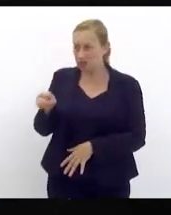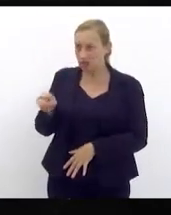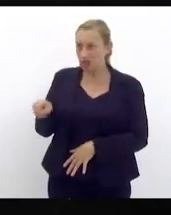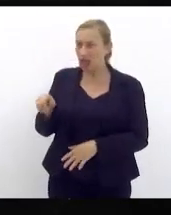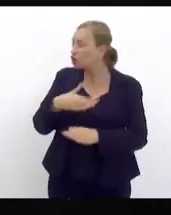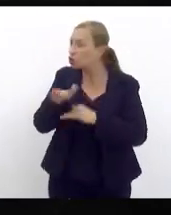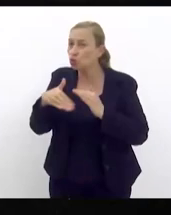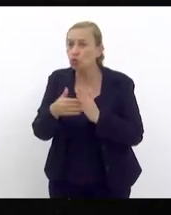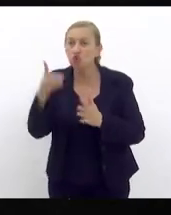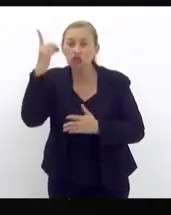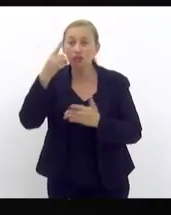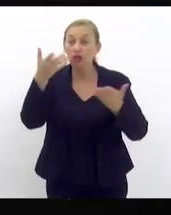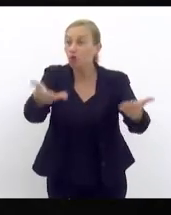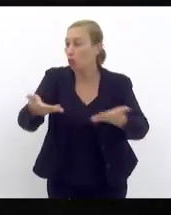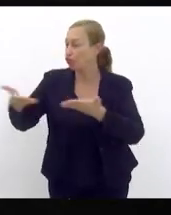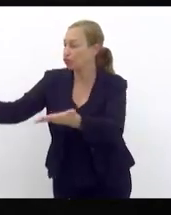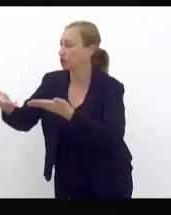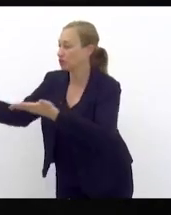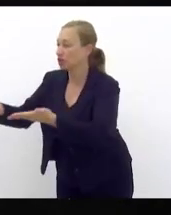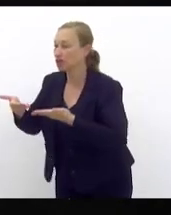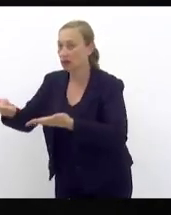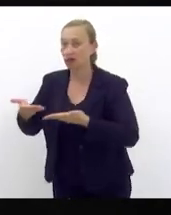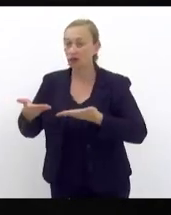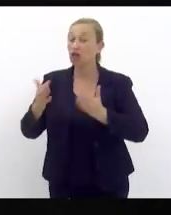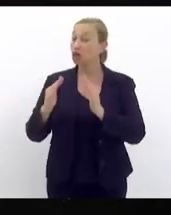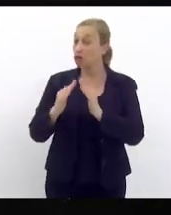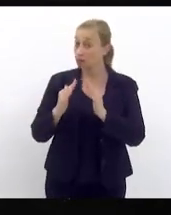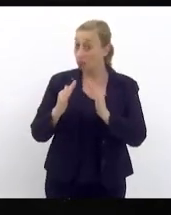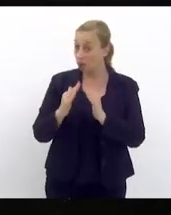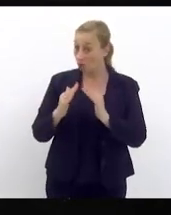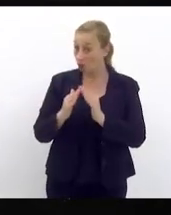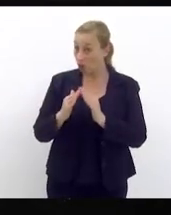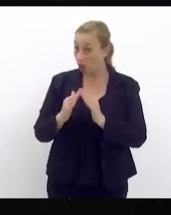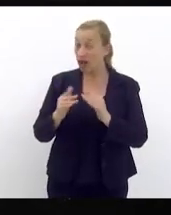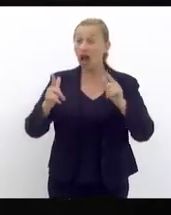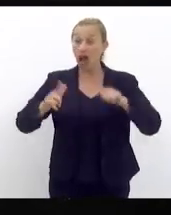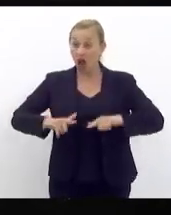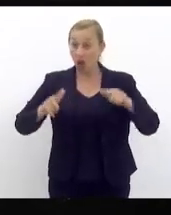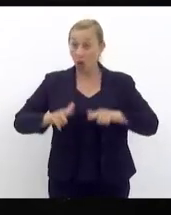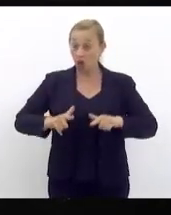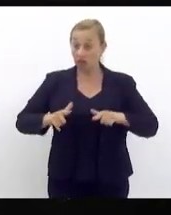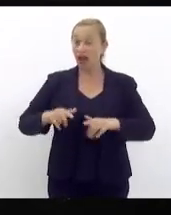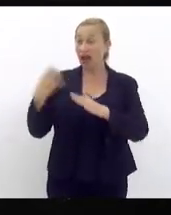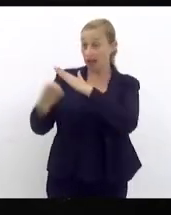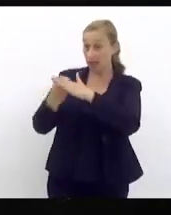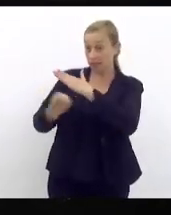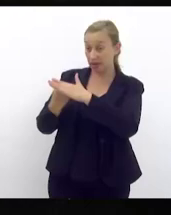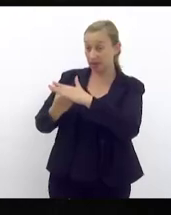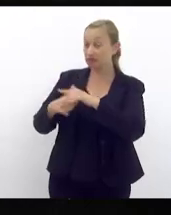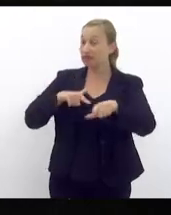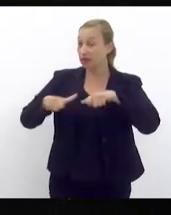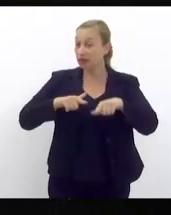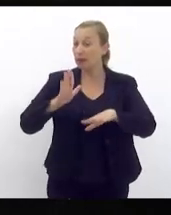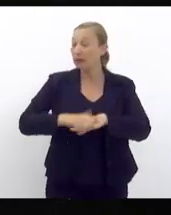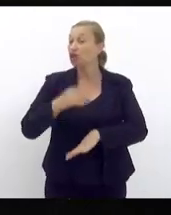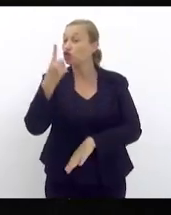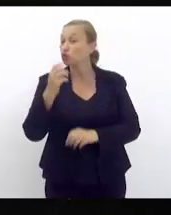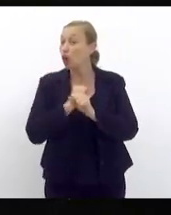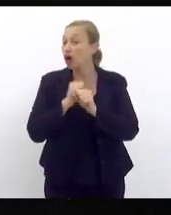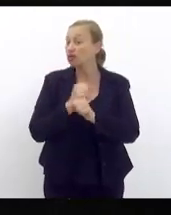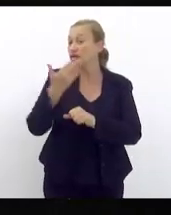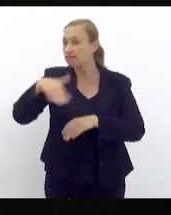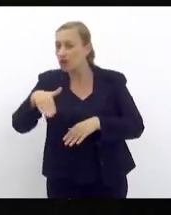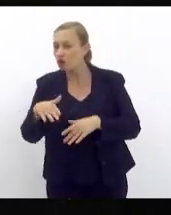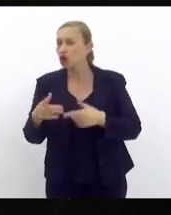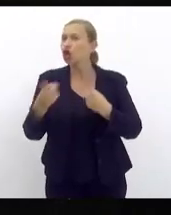deputados que residem nos municípios aonde essa empresa Águas do Rio vem operando há mais de um ano e meio porque nós